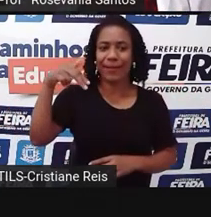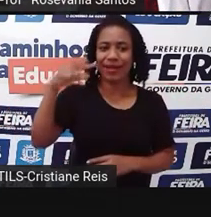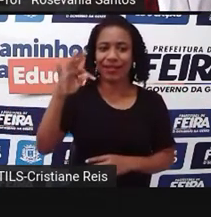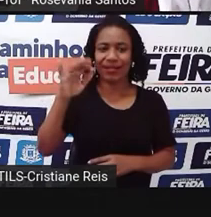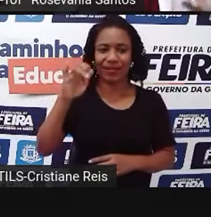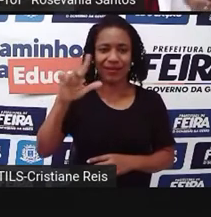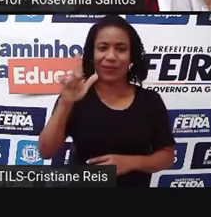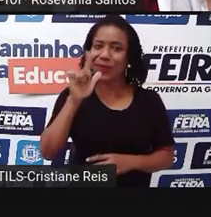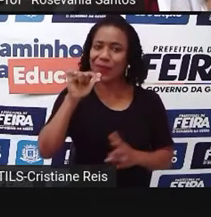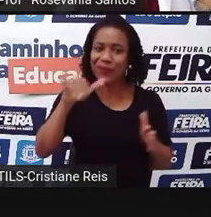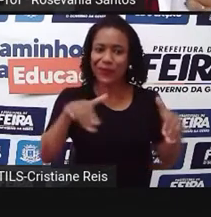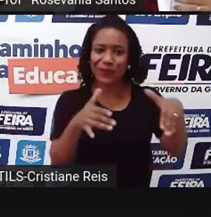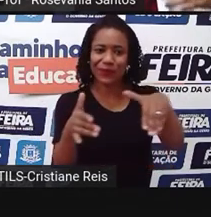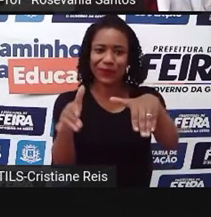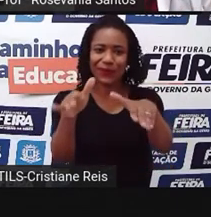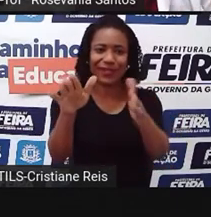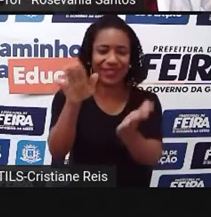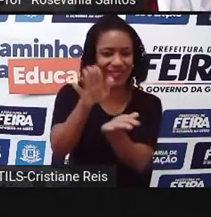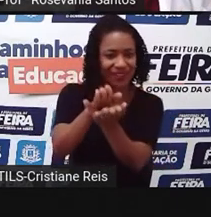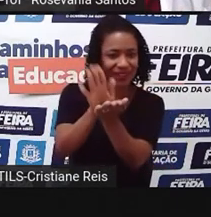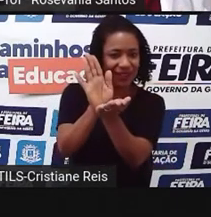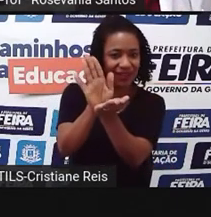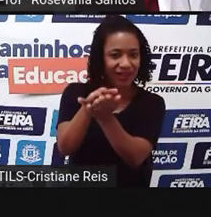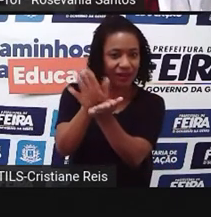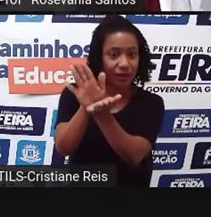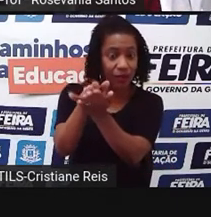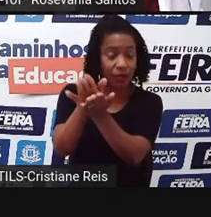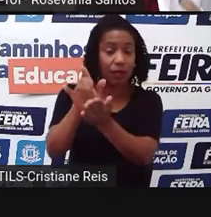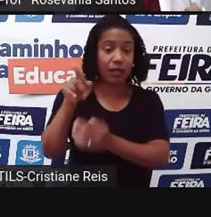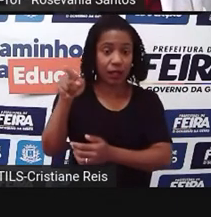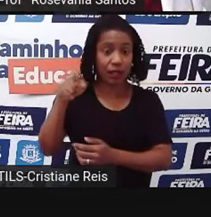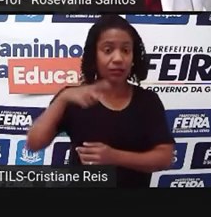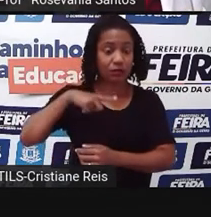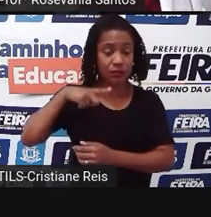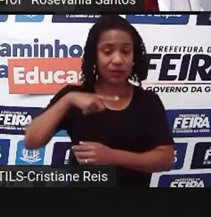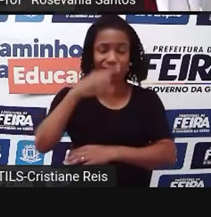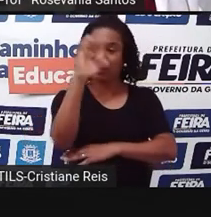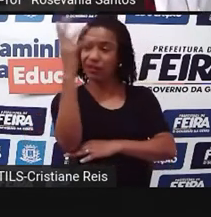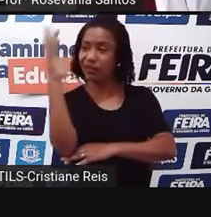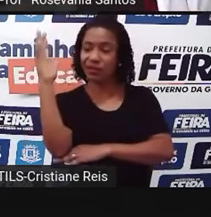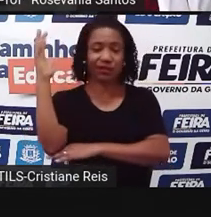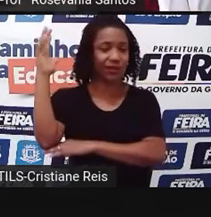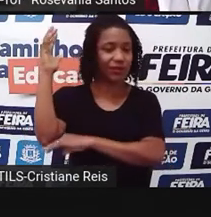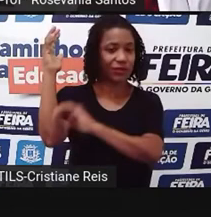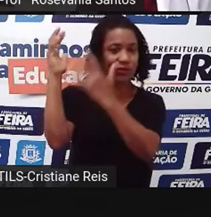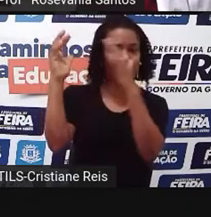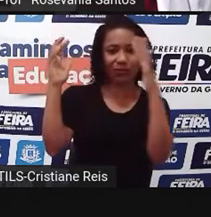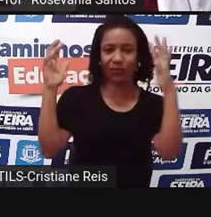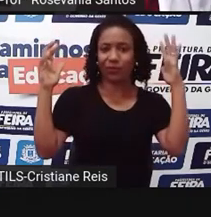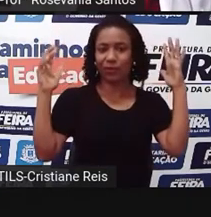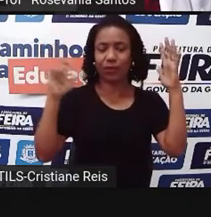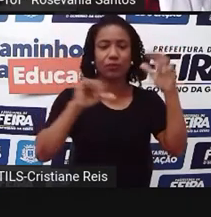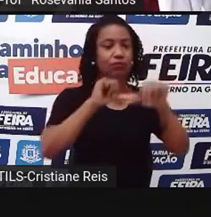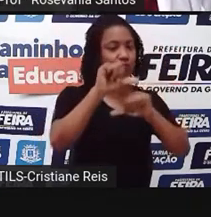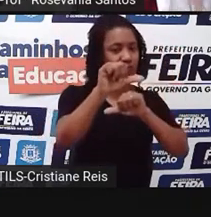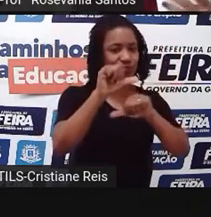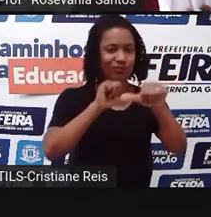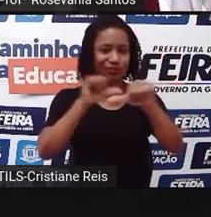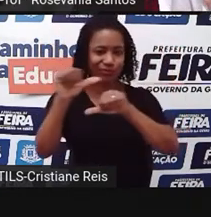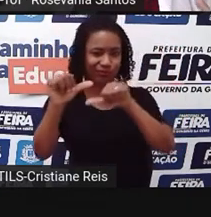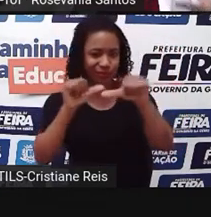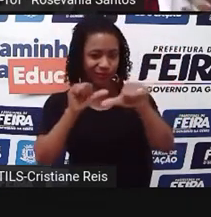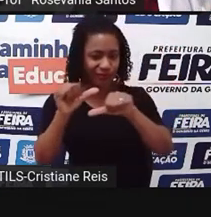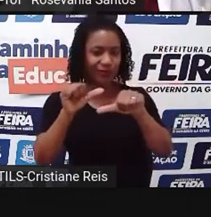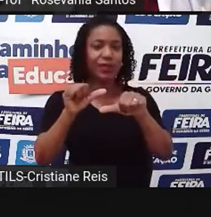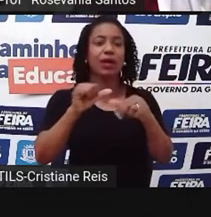enorme de plantas que ora tem características de área de floresta, ora tem características de área de cerrado, ora tem